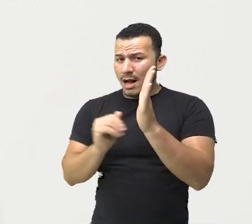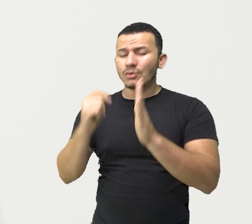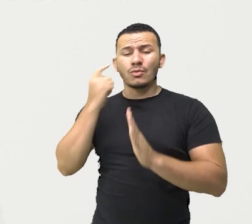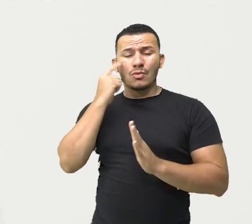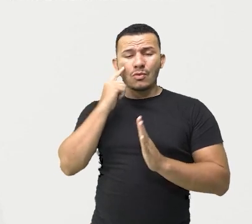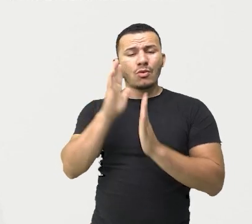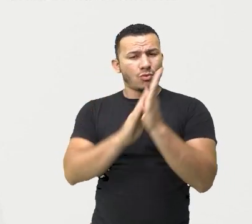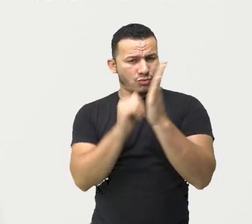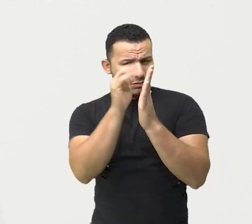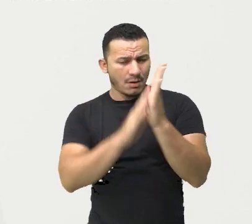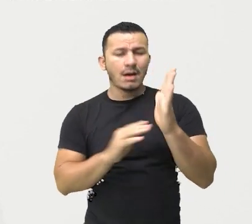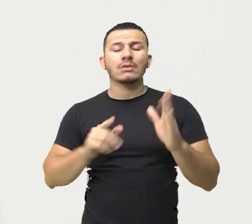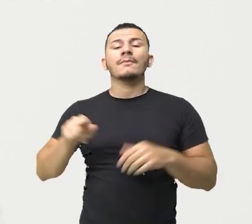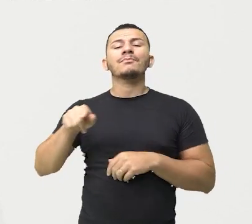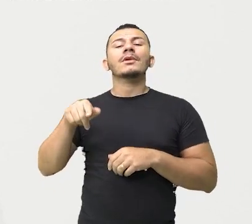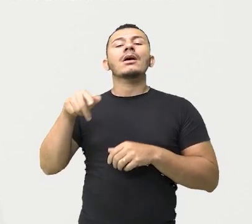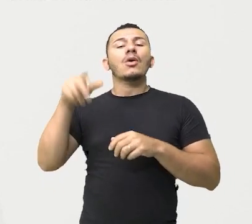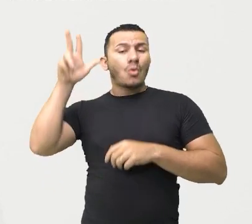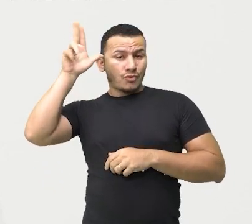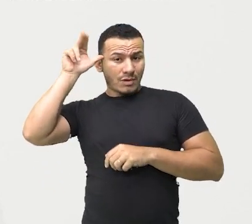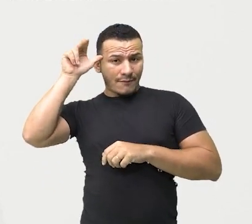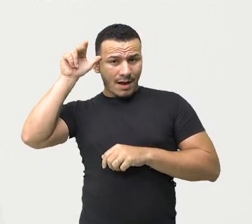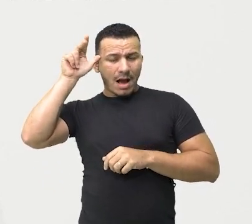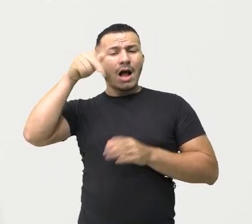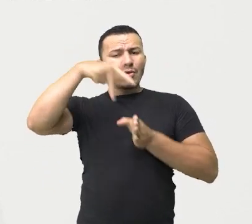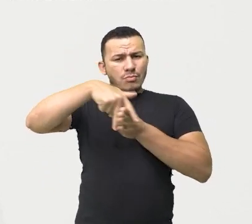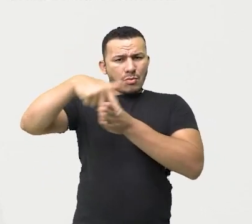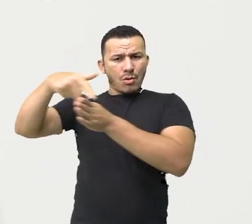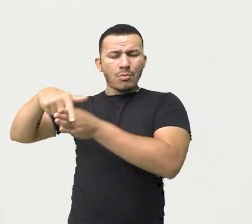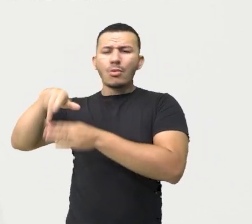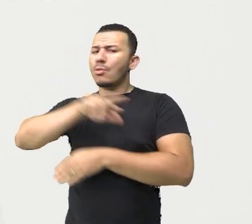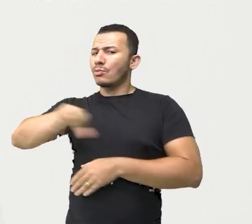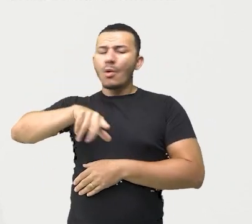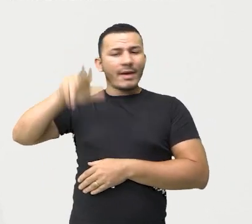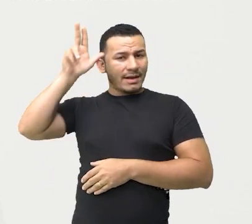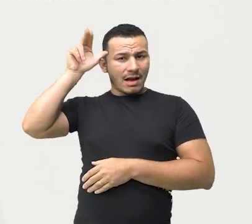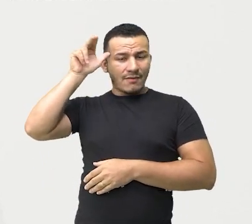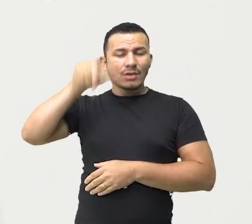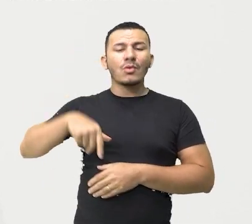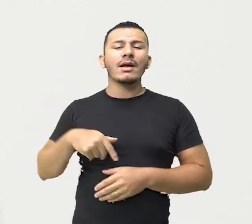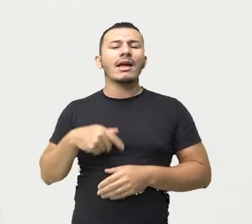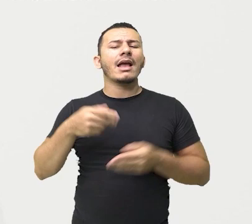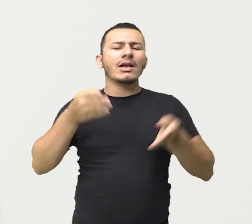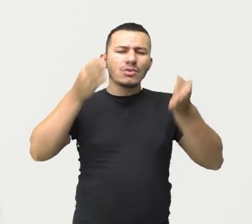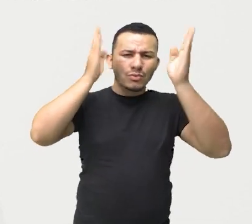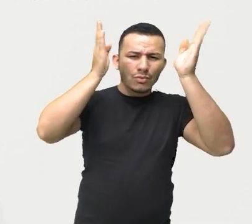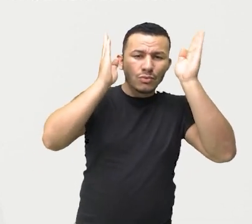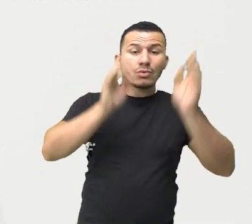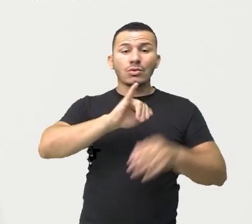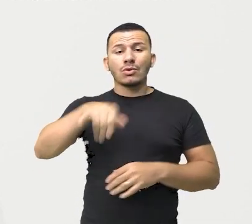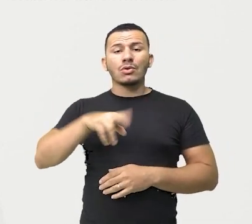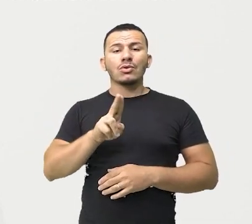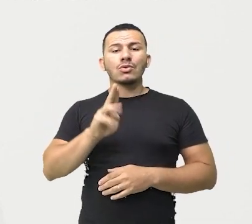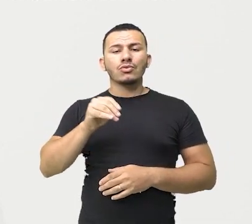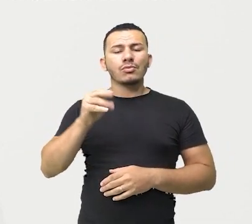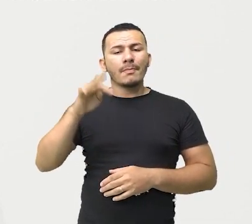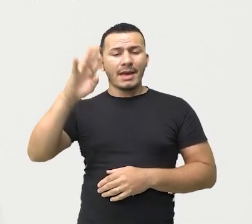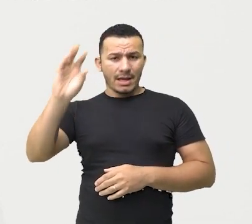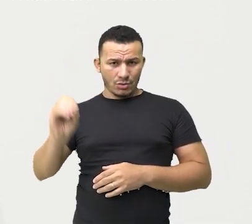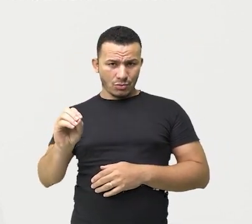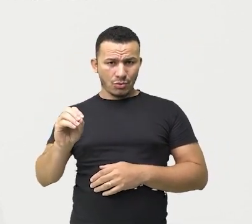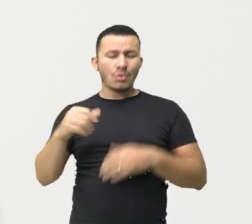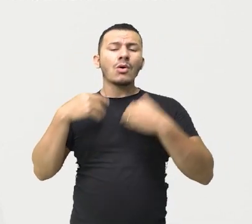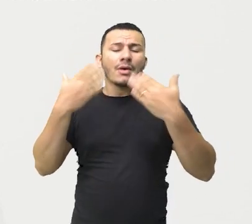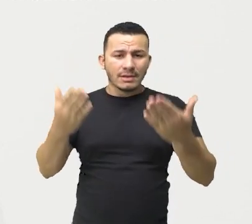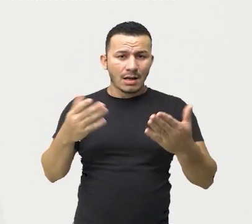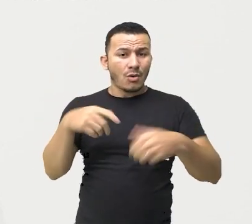cavalos dos cavaleiros eram, na verdade, jumentos. Então, nós não tínhamos cavalos no momento da cena